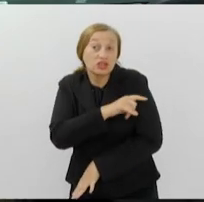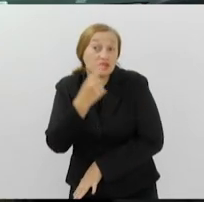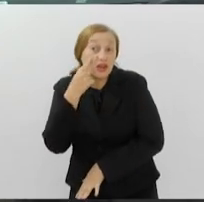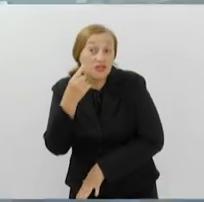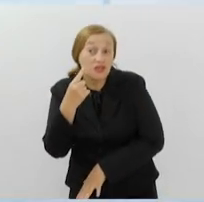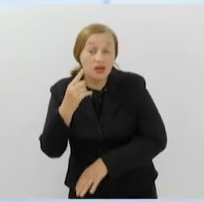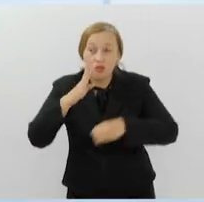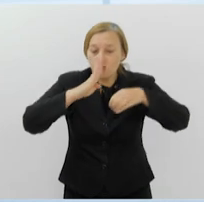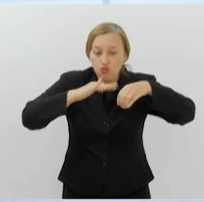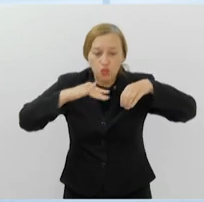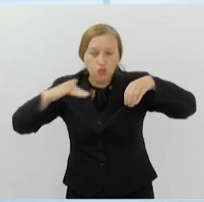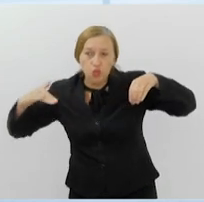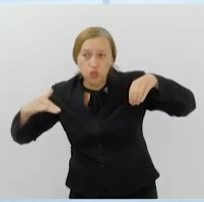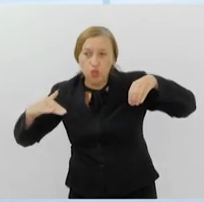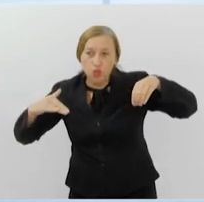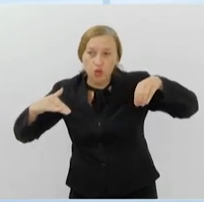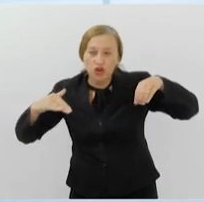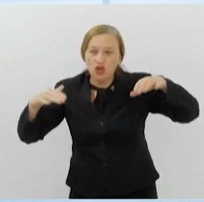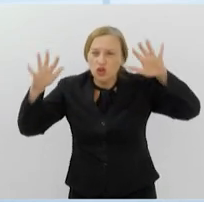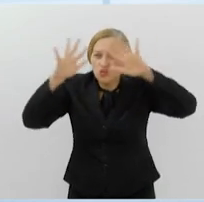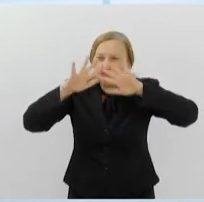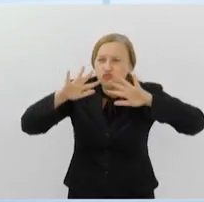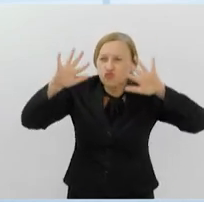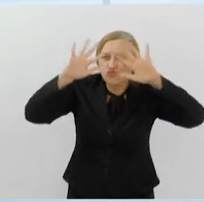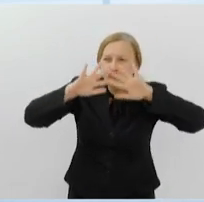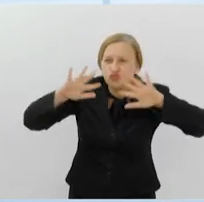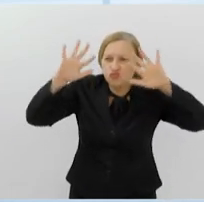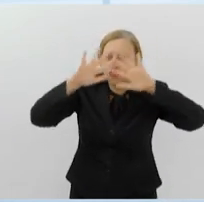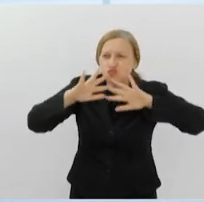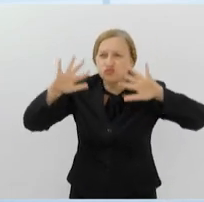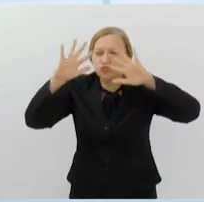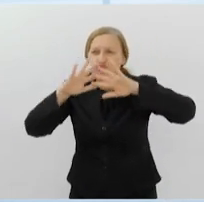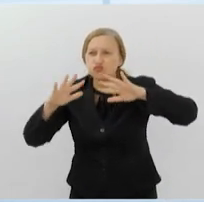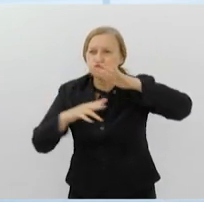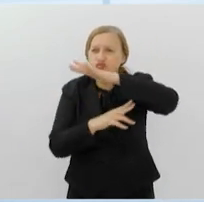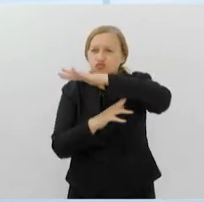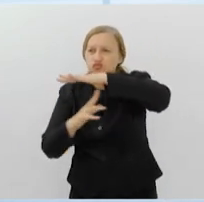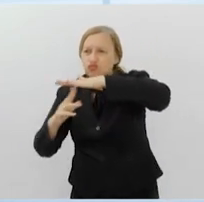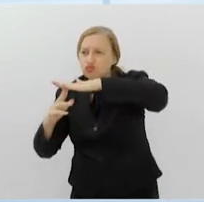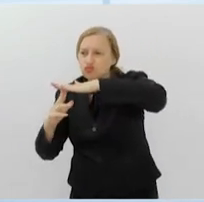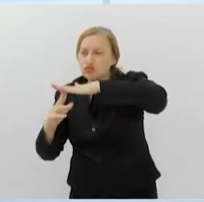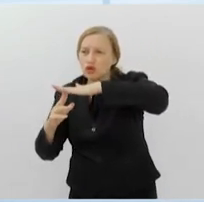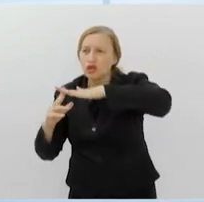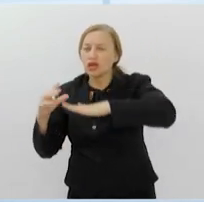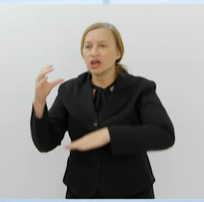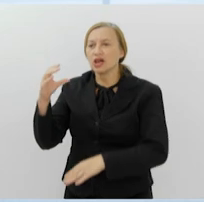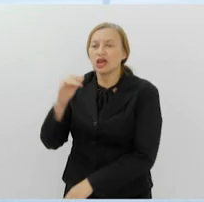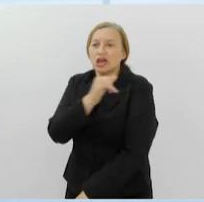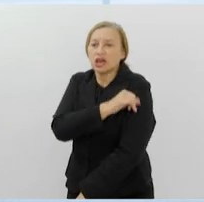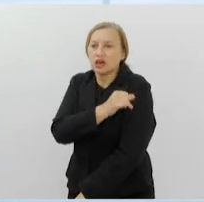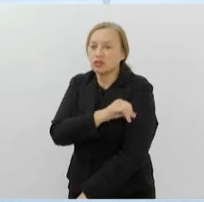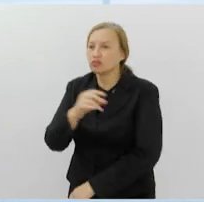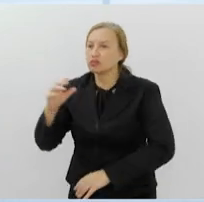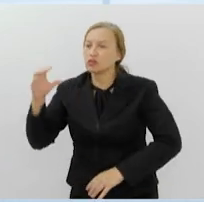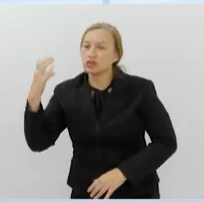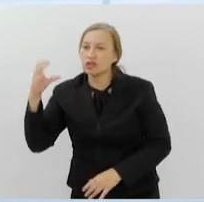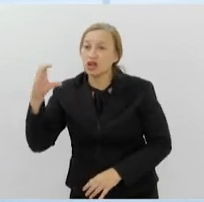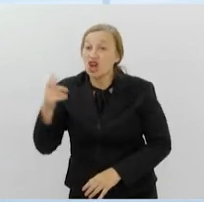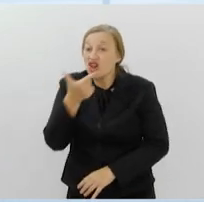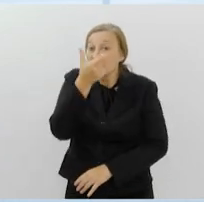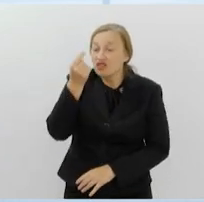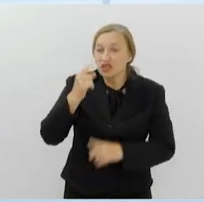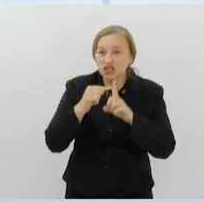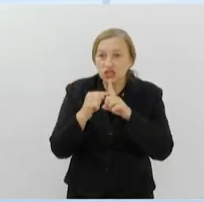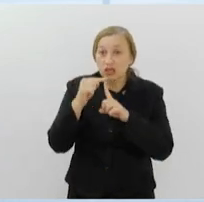de Guanabara, bastante névoa, Ponte Riniterói com movimento, e nesse momento faz 20 graus, a máxima